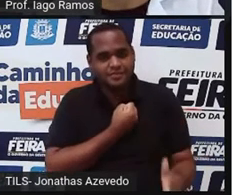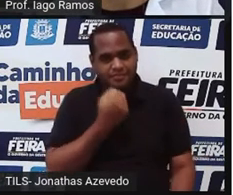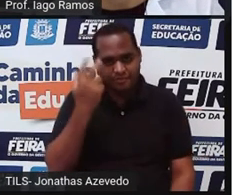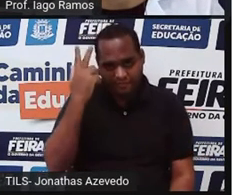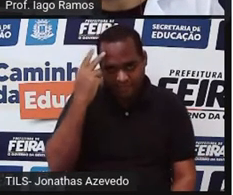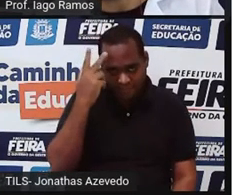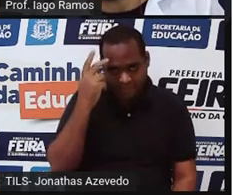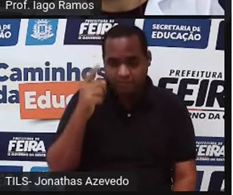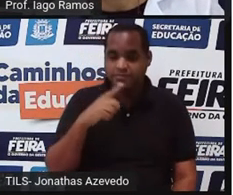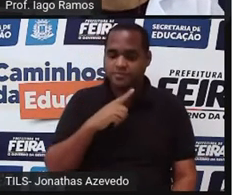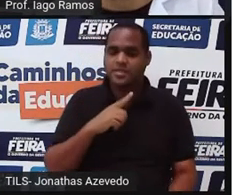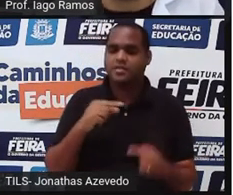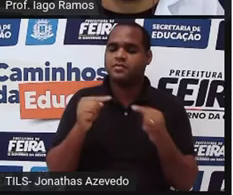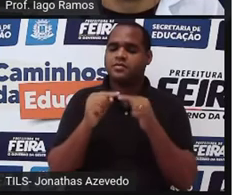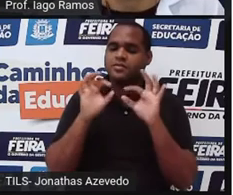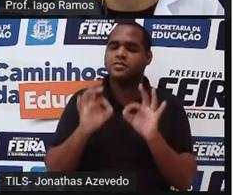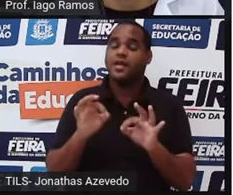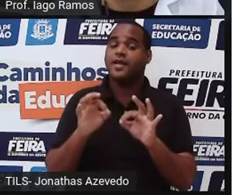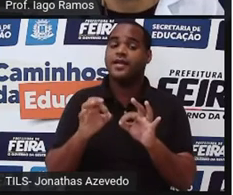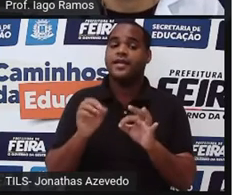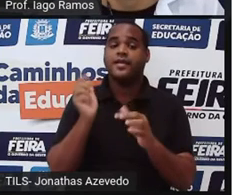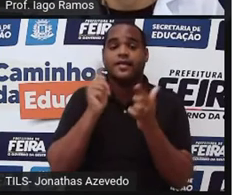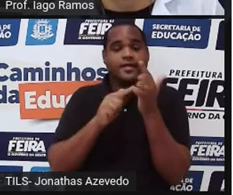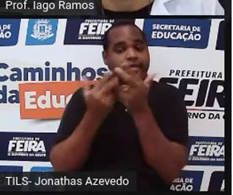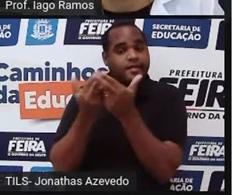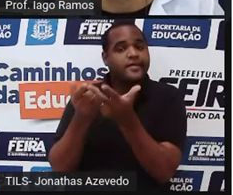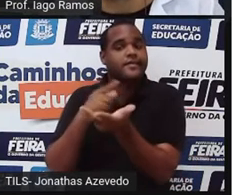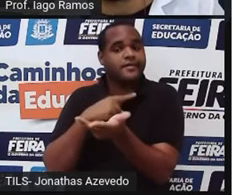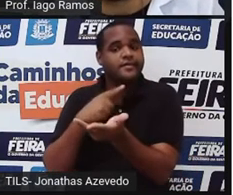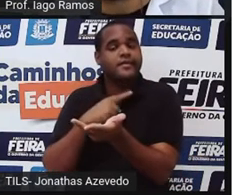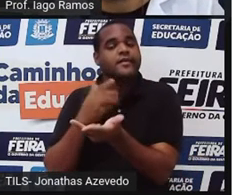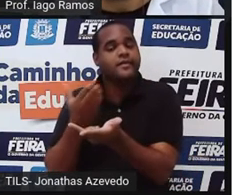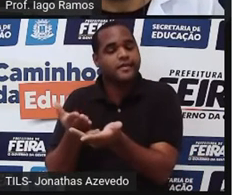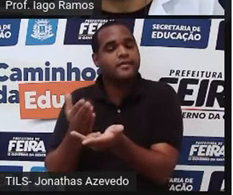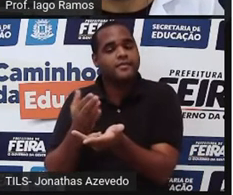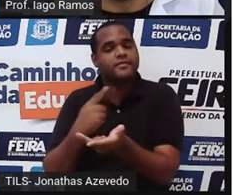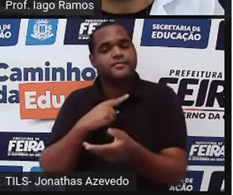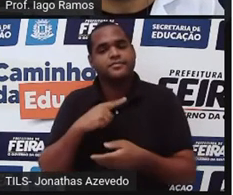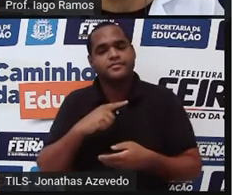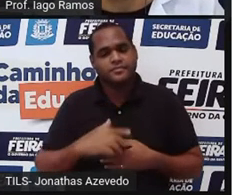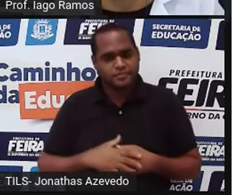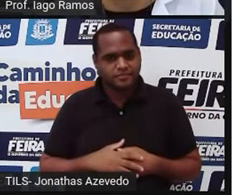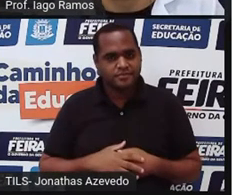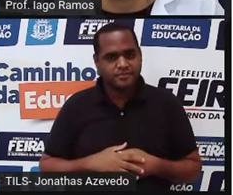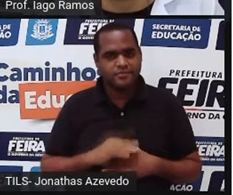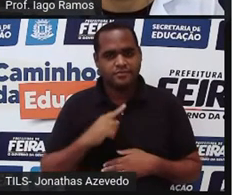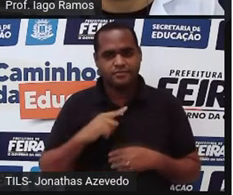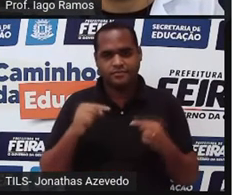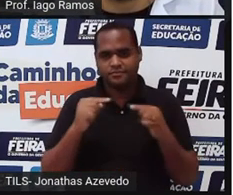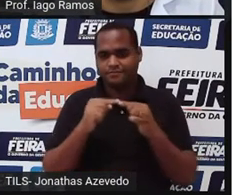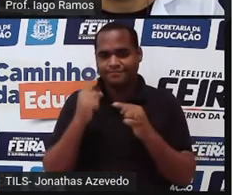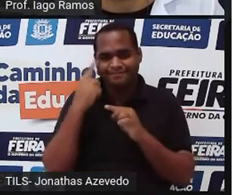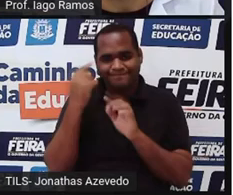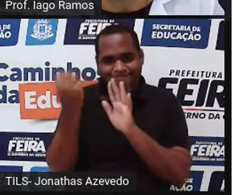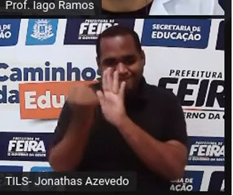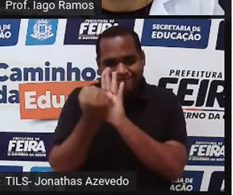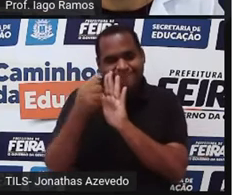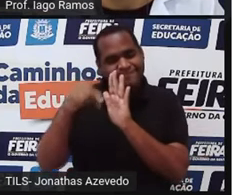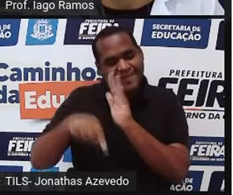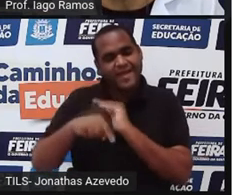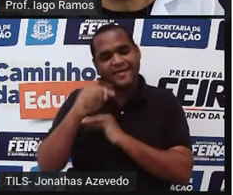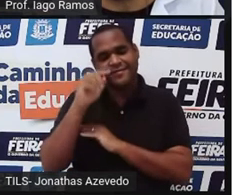racional, porque foi gerado de uma fração. Que trata dos símbolos nacionais?